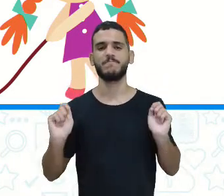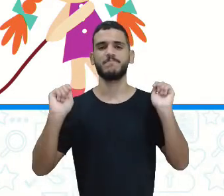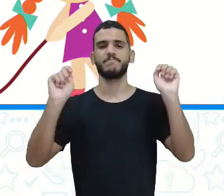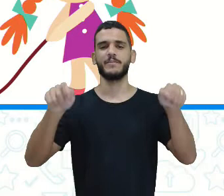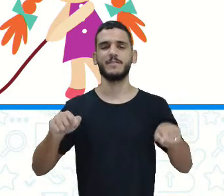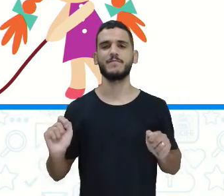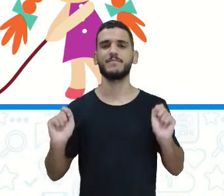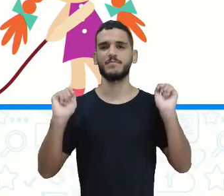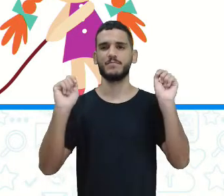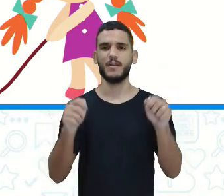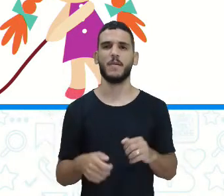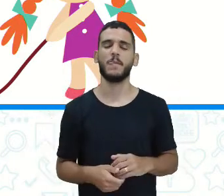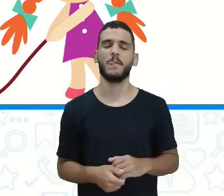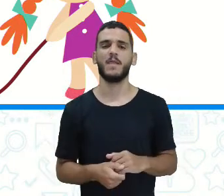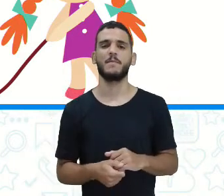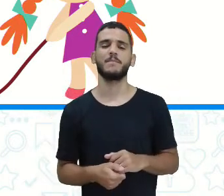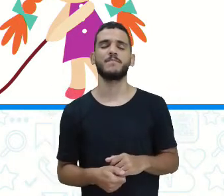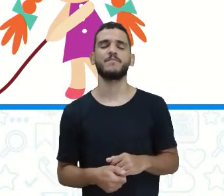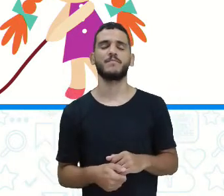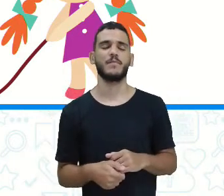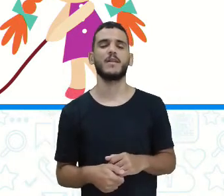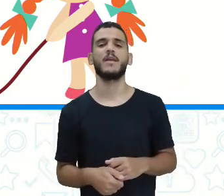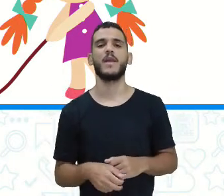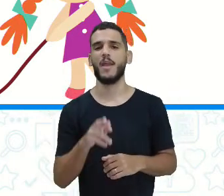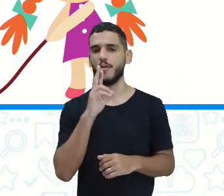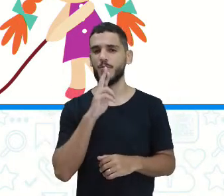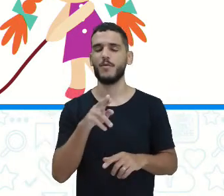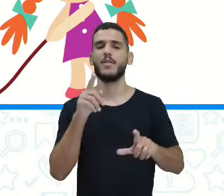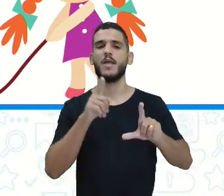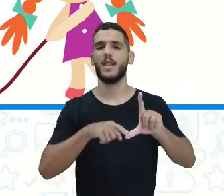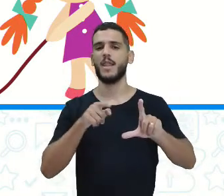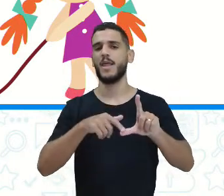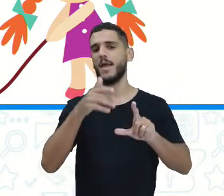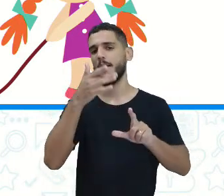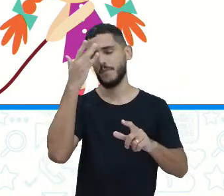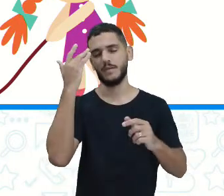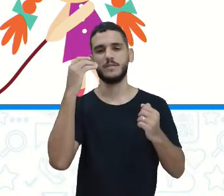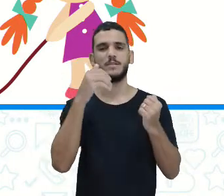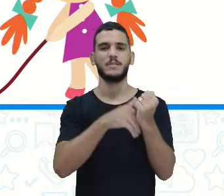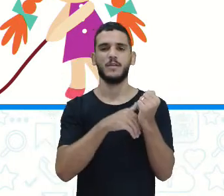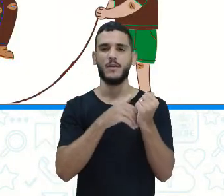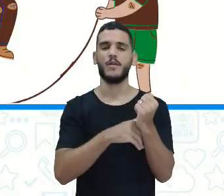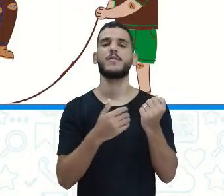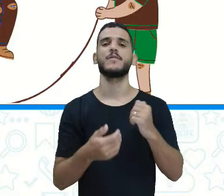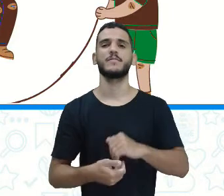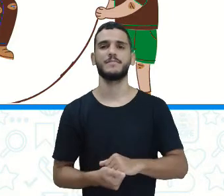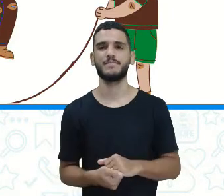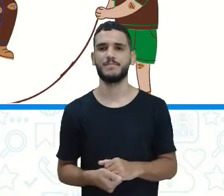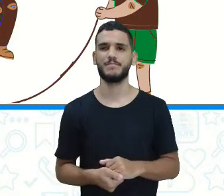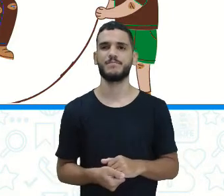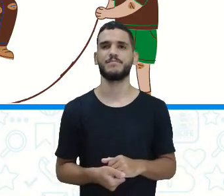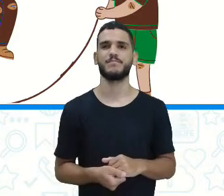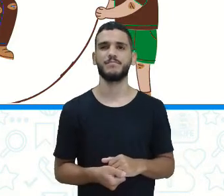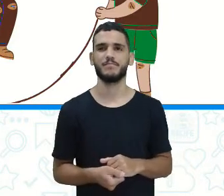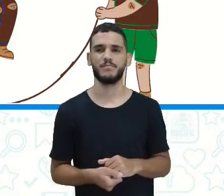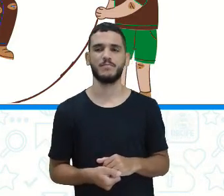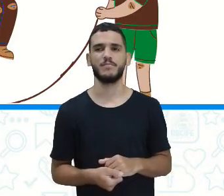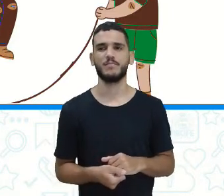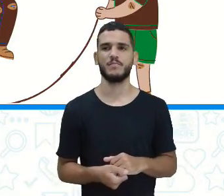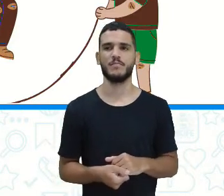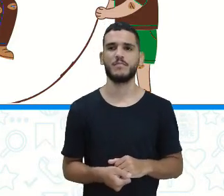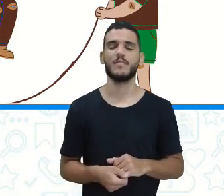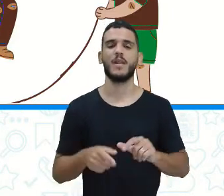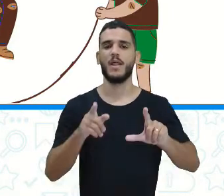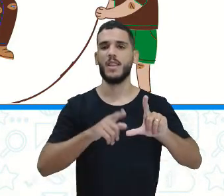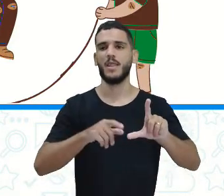pulando corda e dizem a letrinha do confidente, tá? De quem conta os segredos. Aí, letrinha